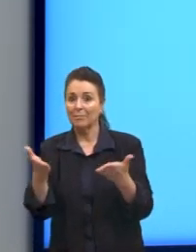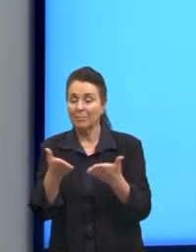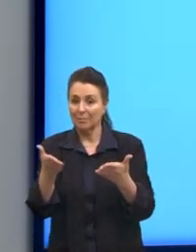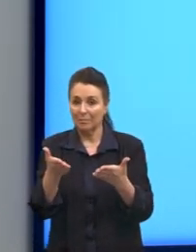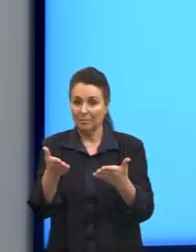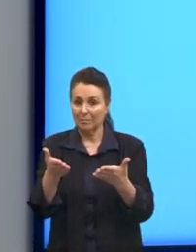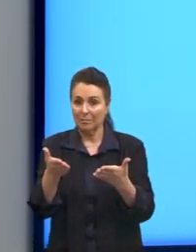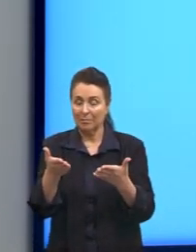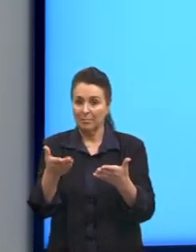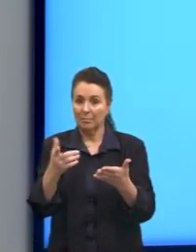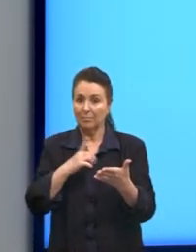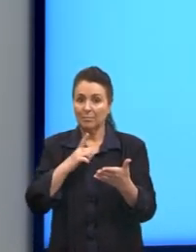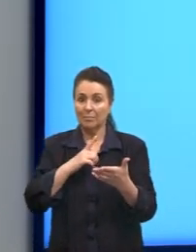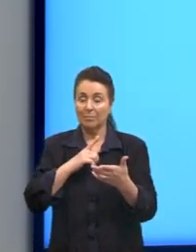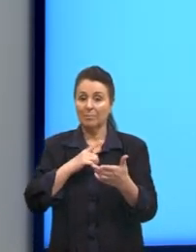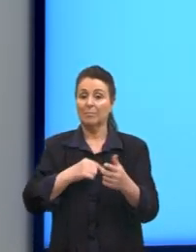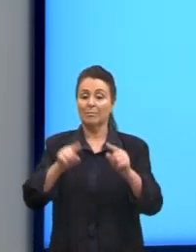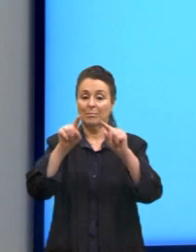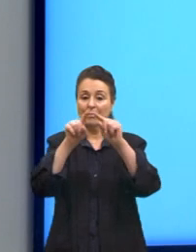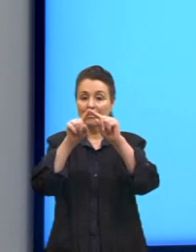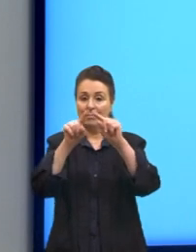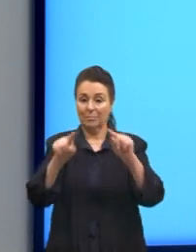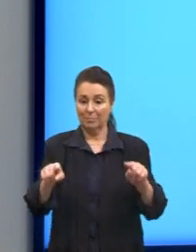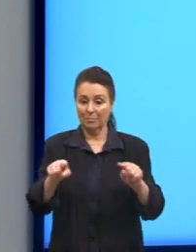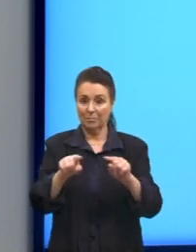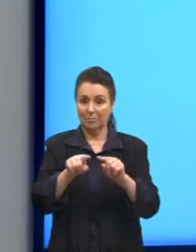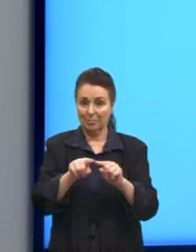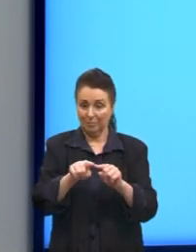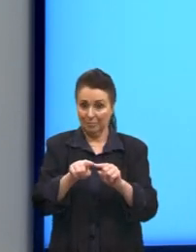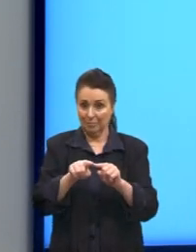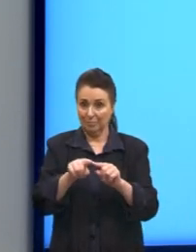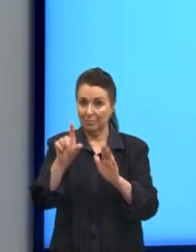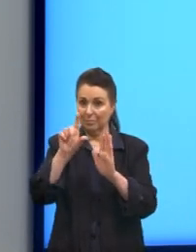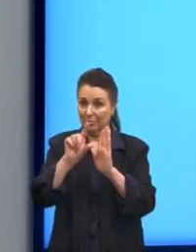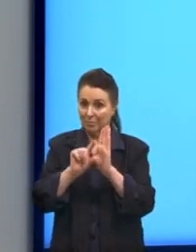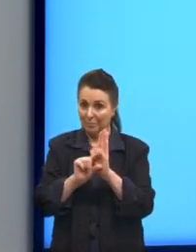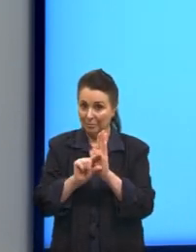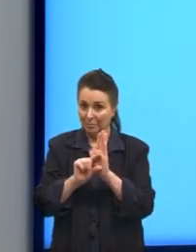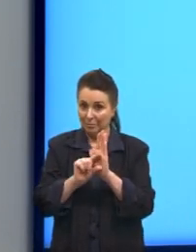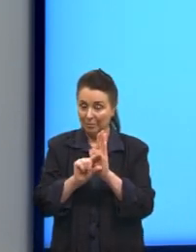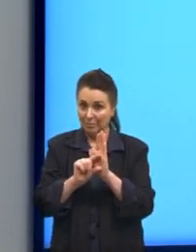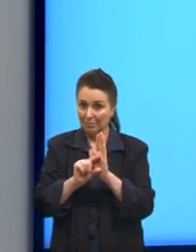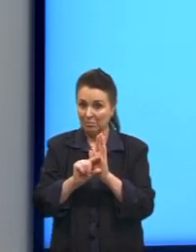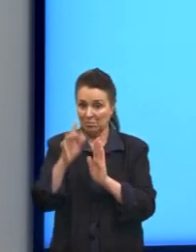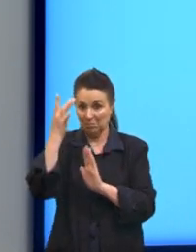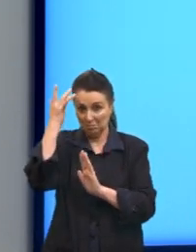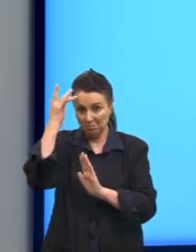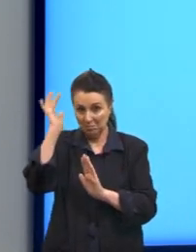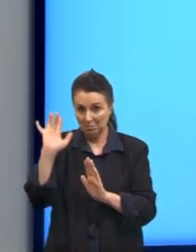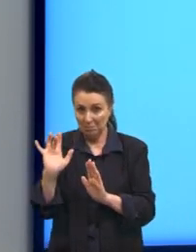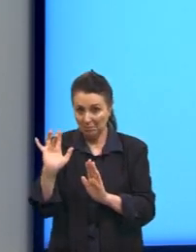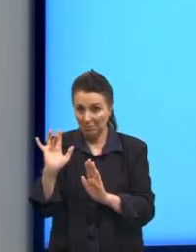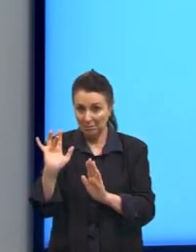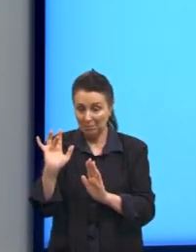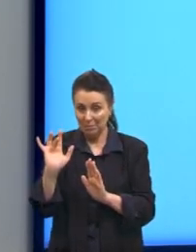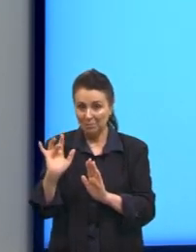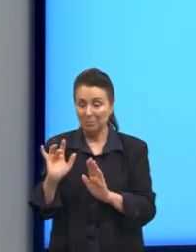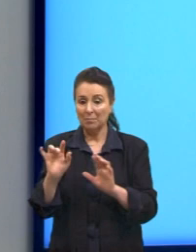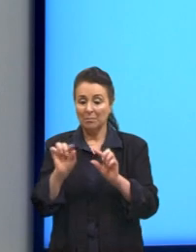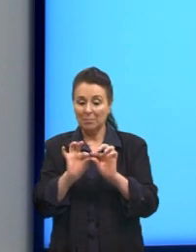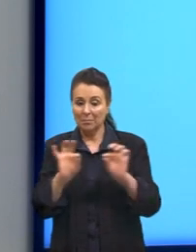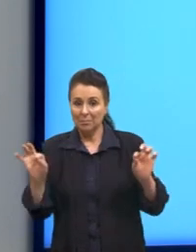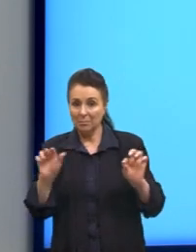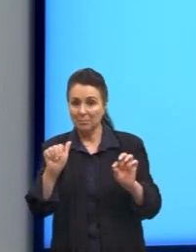para vocês que nós tínhamos um triângulo aqui, um triângulo retângulo menorzinho? Eu não sei a medida do alfa, mas eu consigo